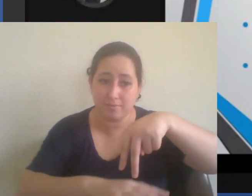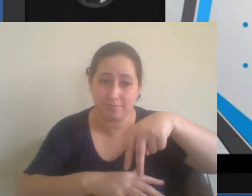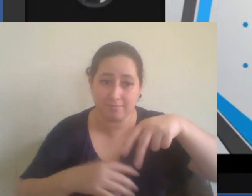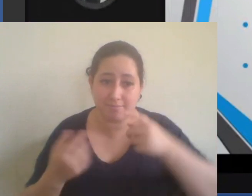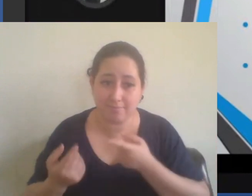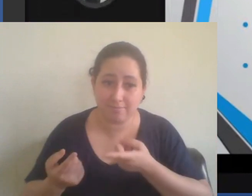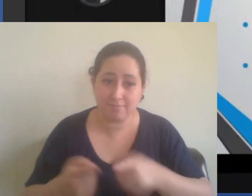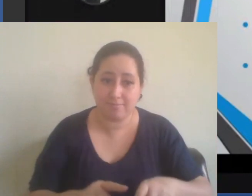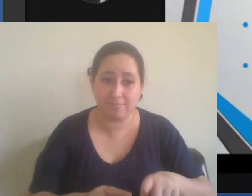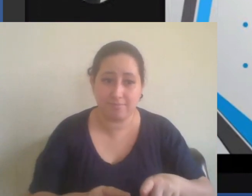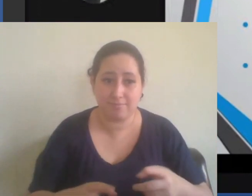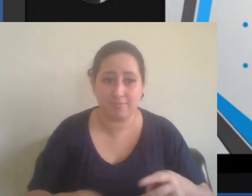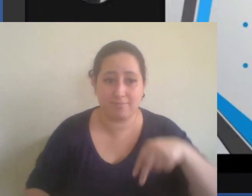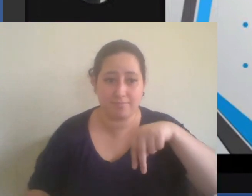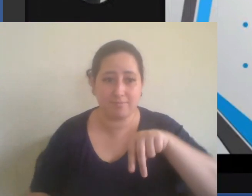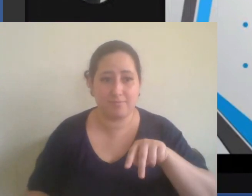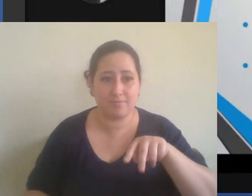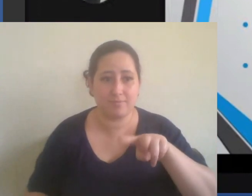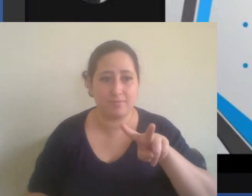e isso não é